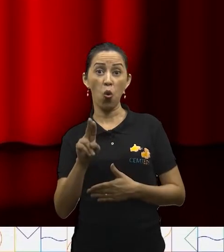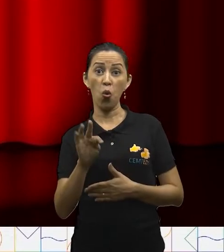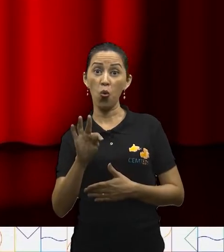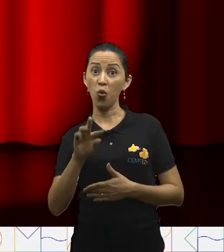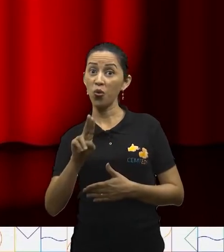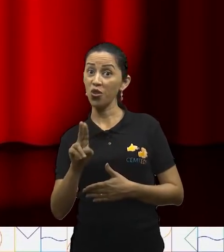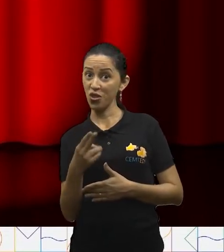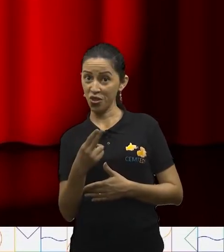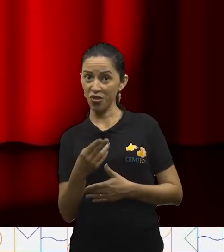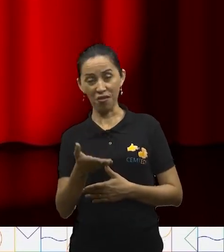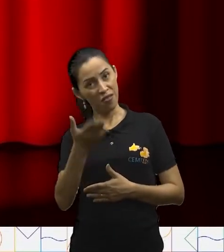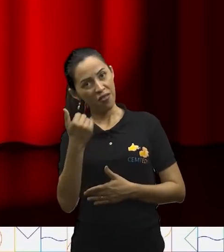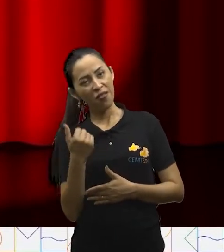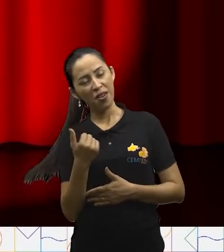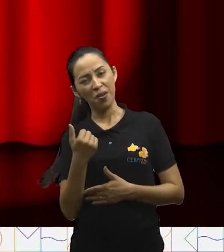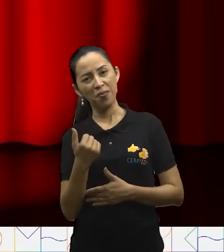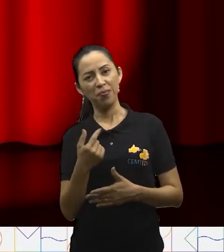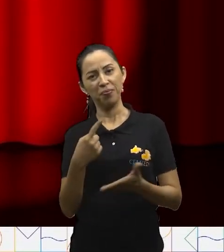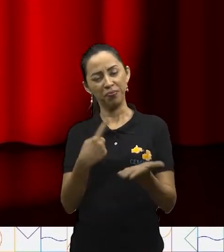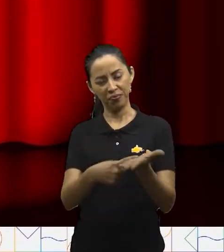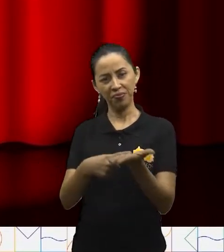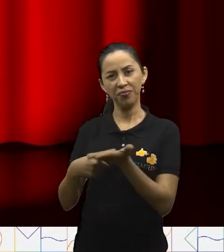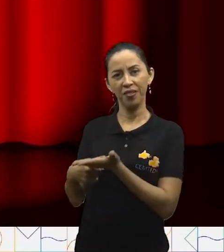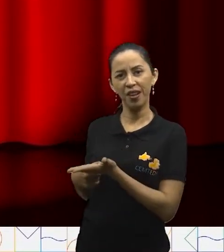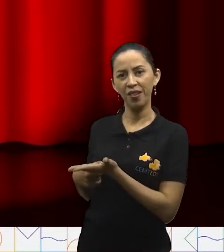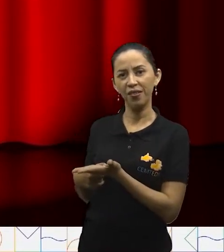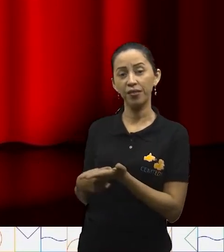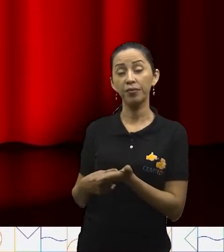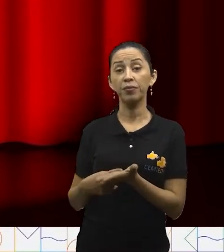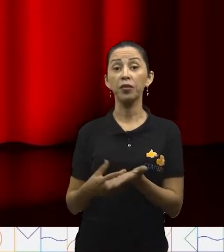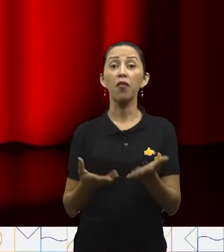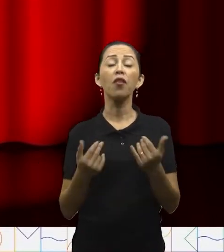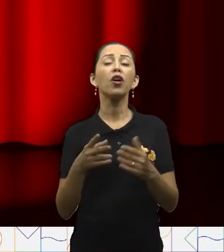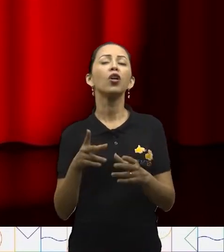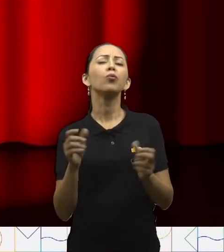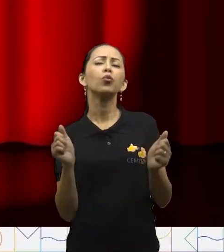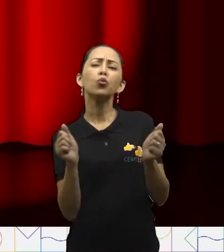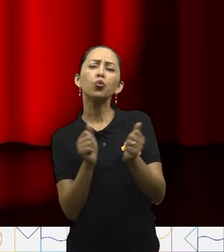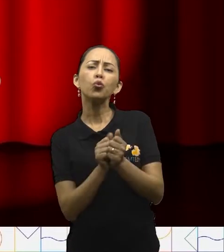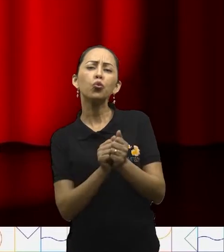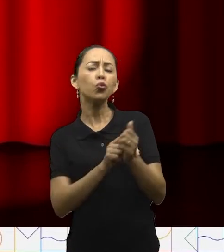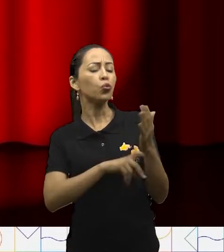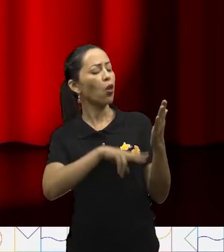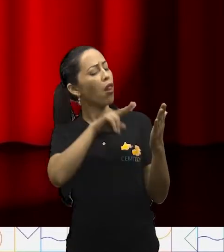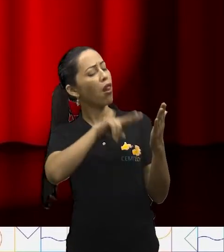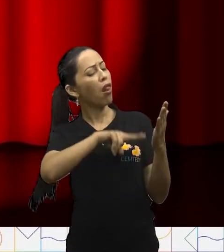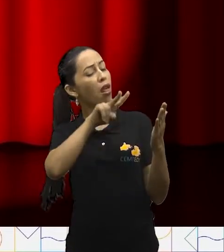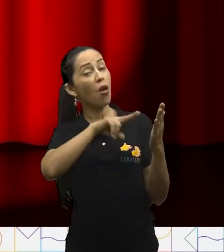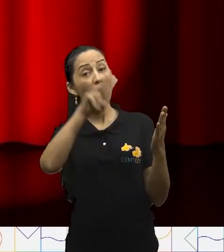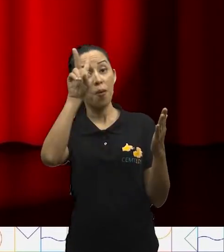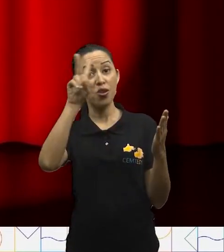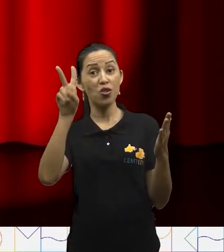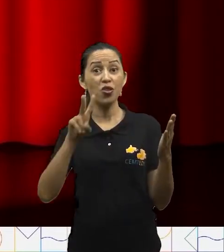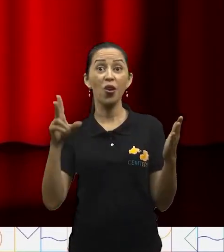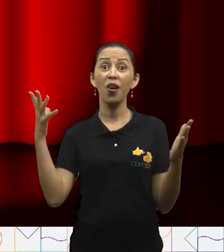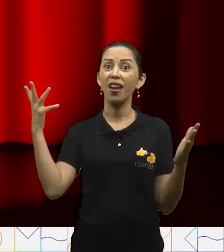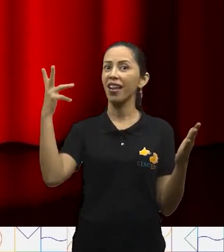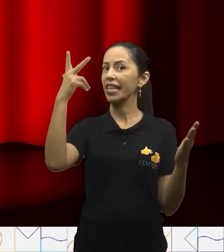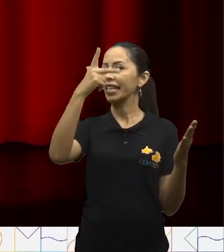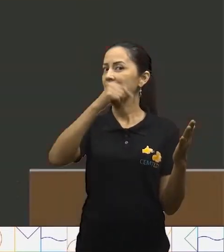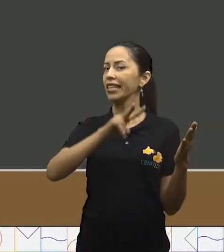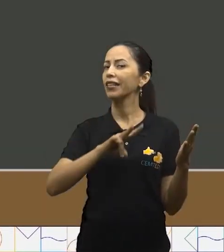meu convite? Sim? Então venha comigo para lermos juntinhos uma linda história. Vai